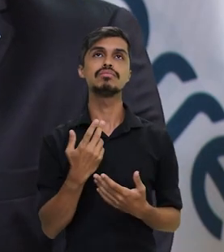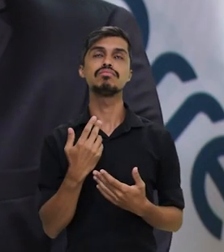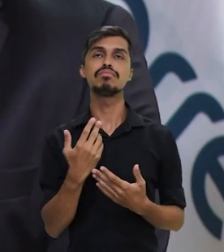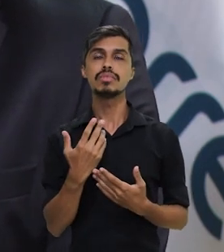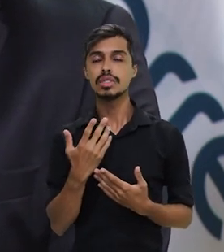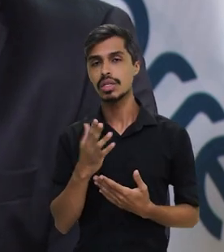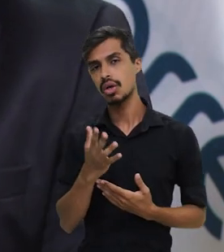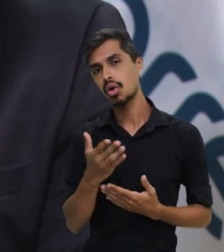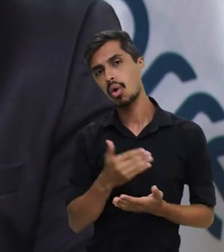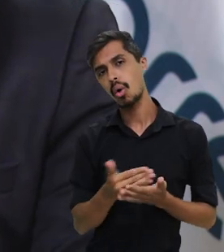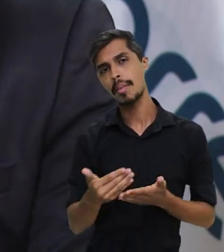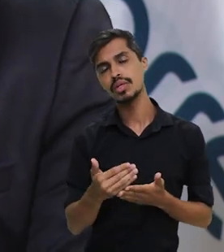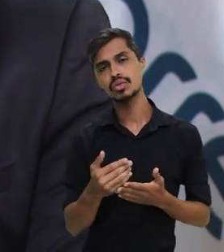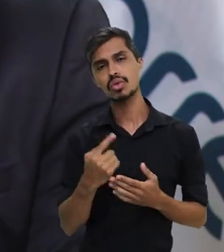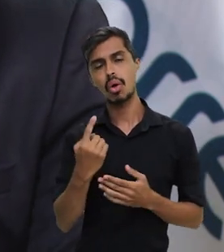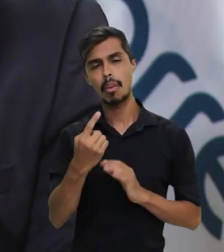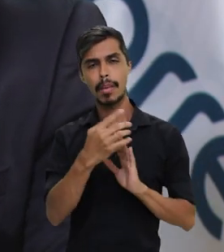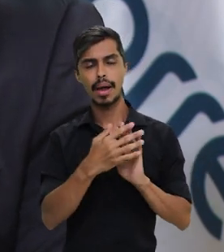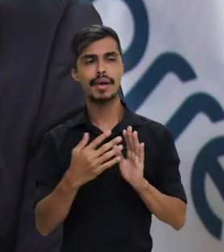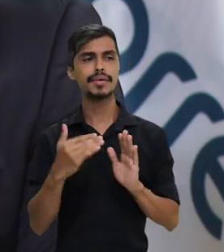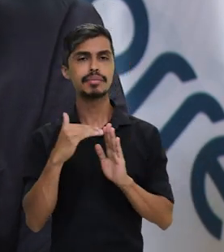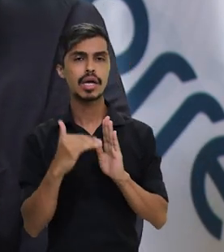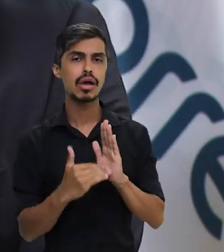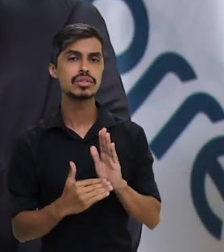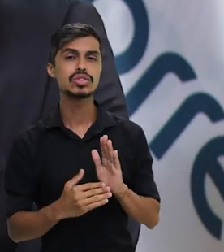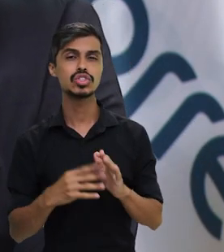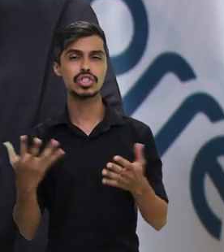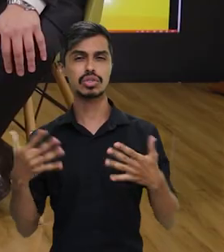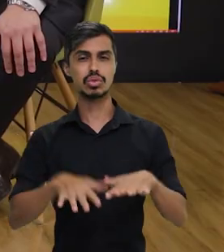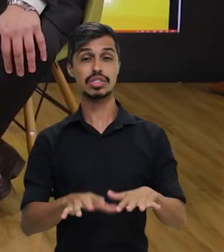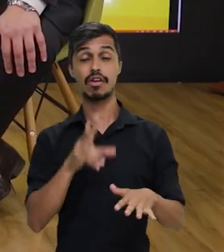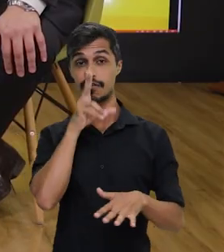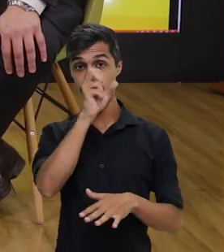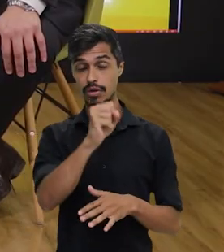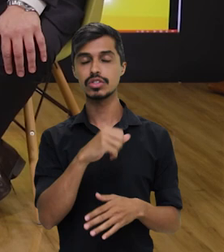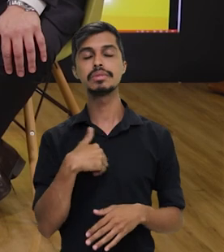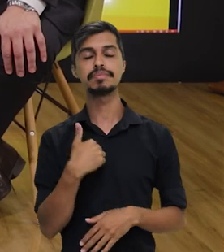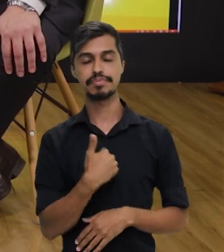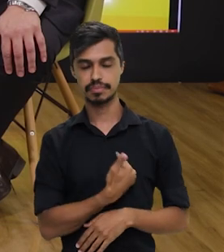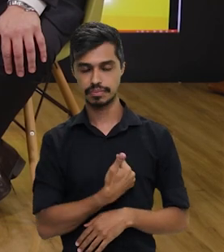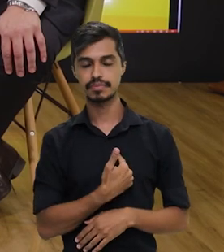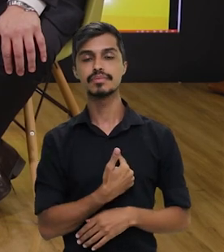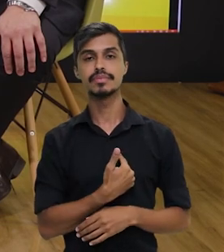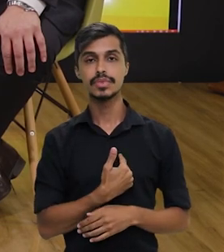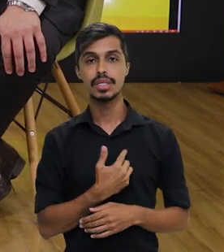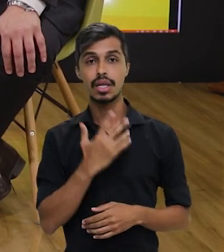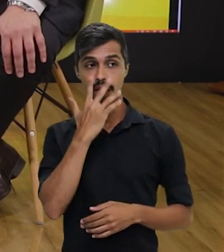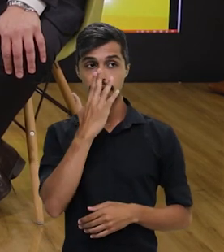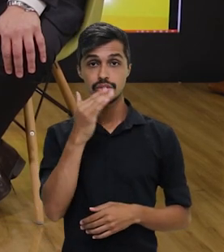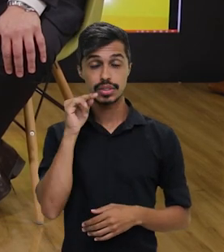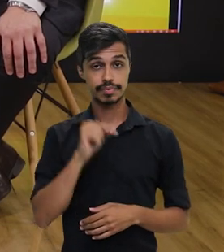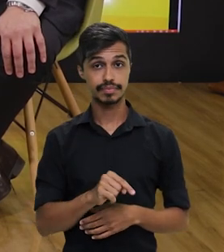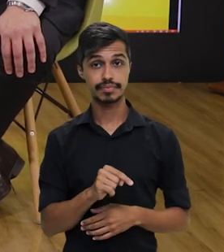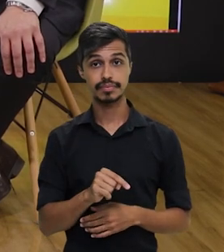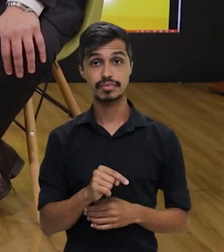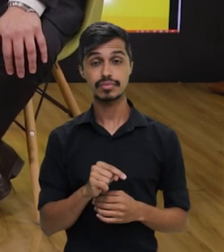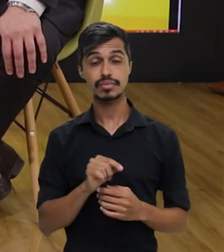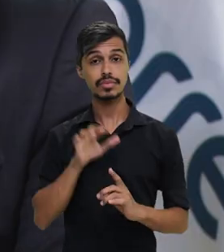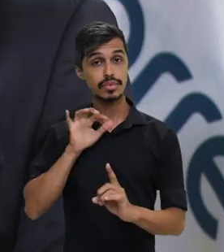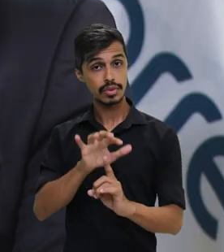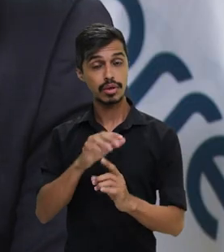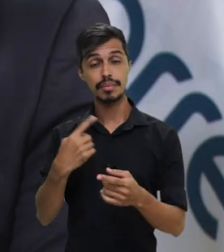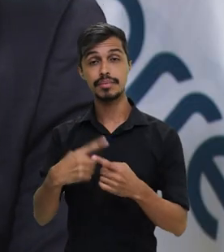começou a trabalhar uma pauta também de inclusão muito forte. Eu acho que aqui é